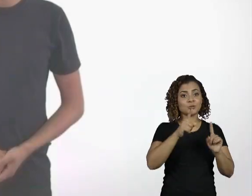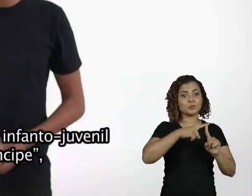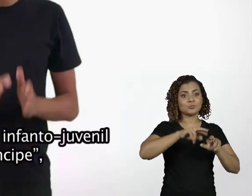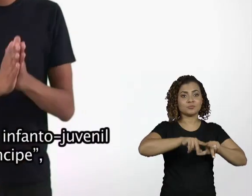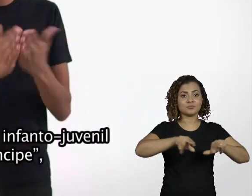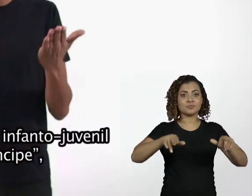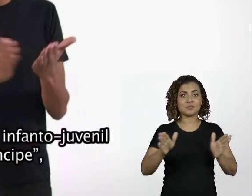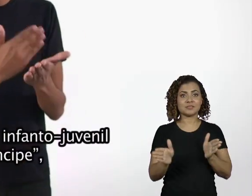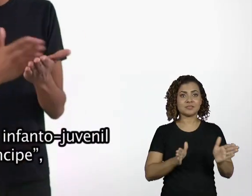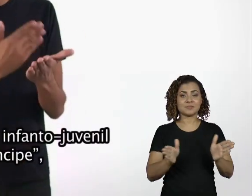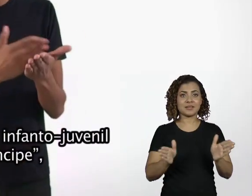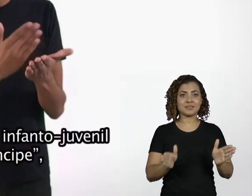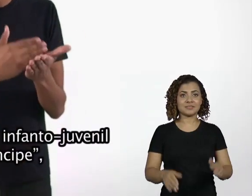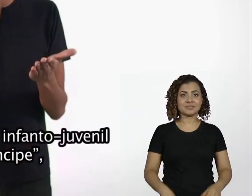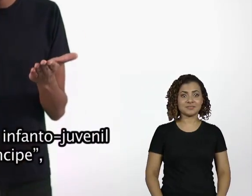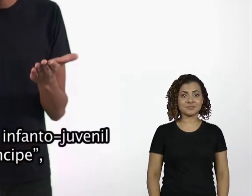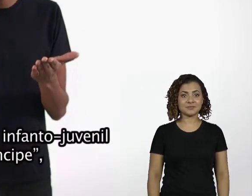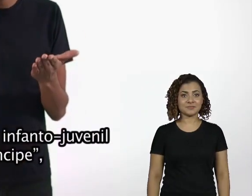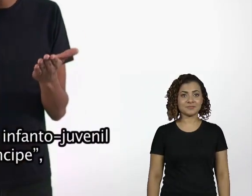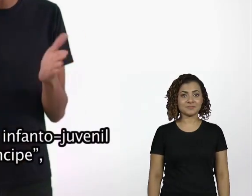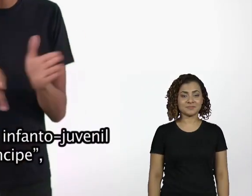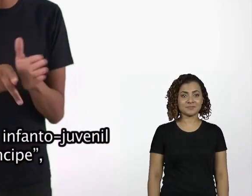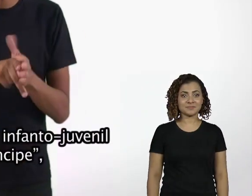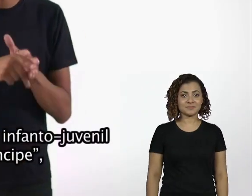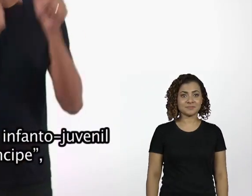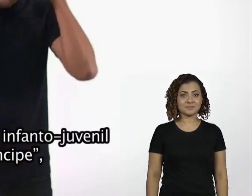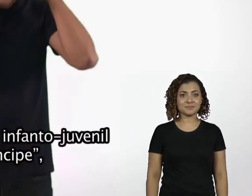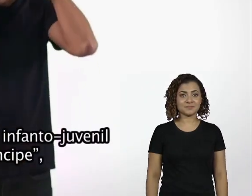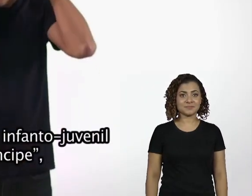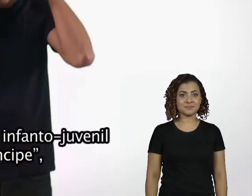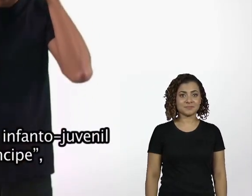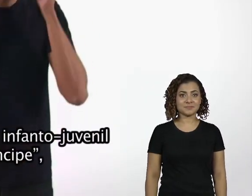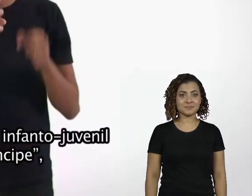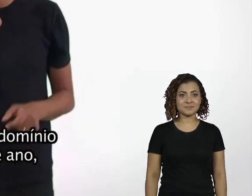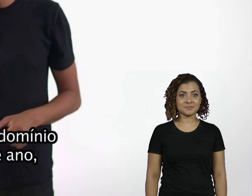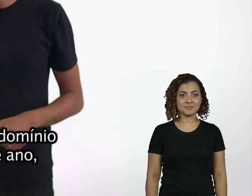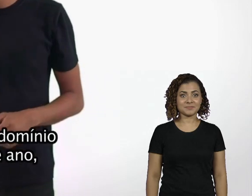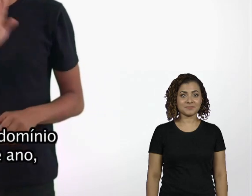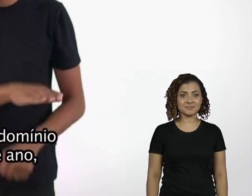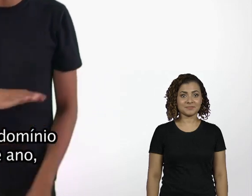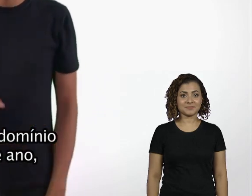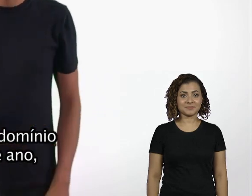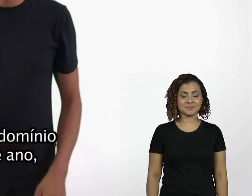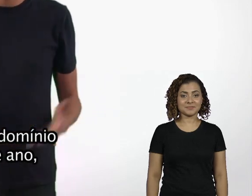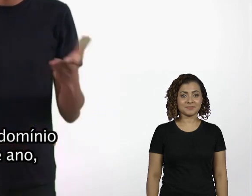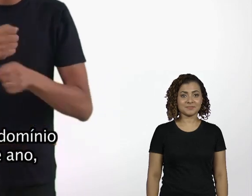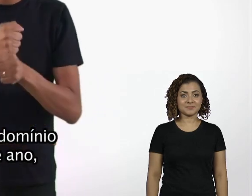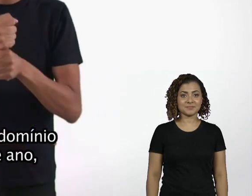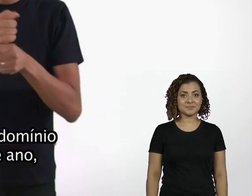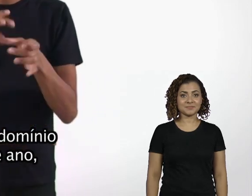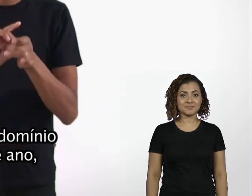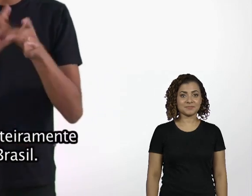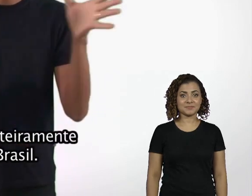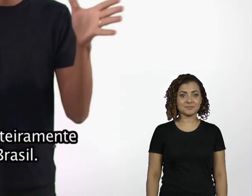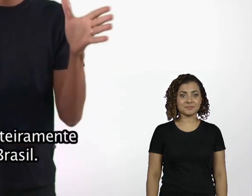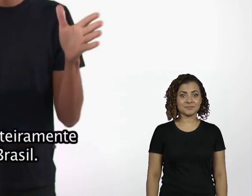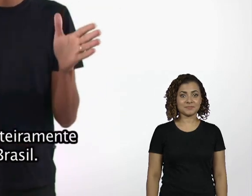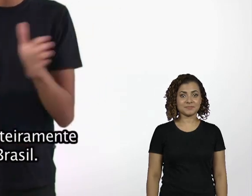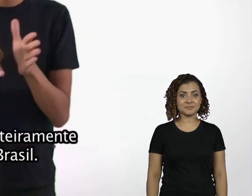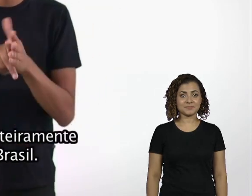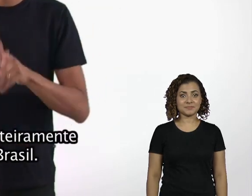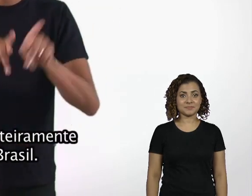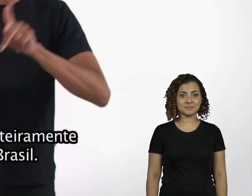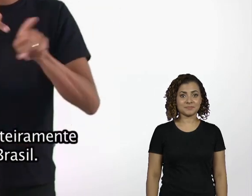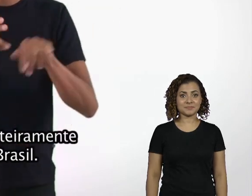O clássico da literatura infanto-juvenil, O Pequeno Príncipe, que entrou em domínio público neste ano, terá uma